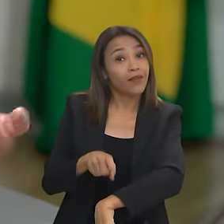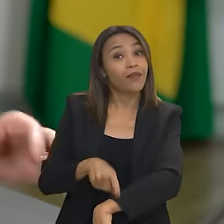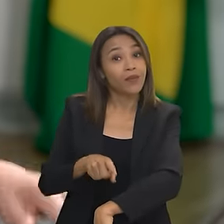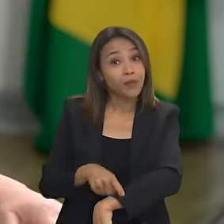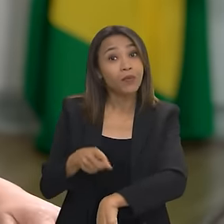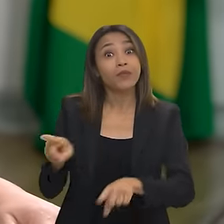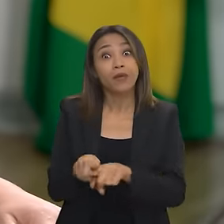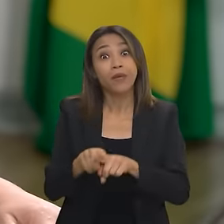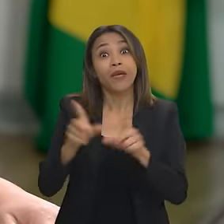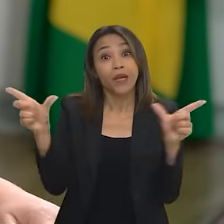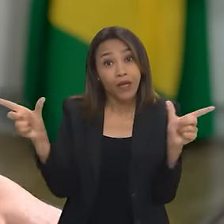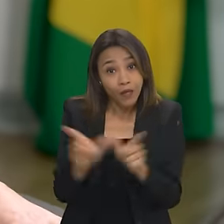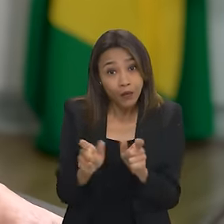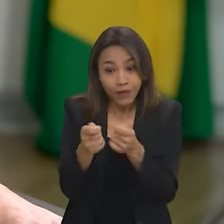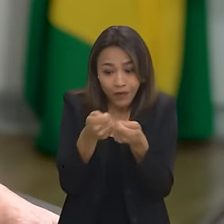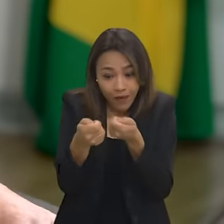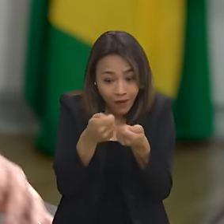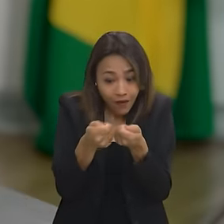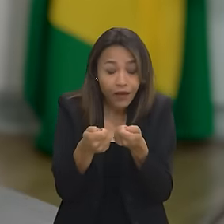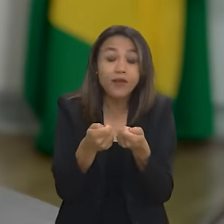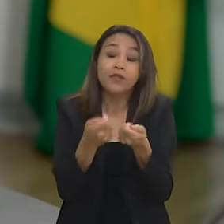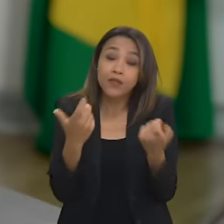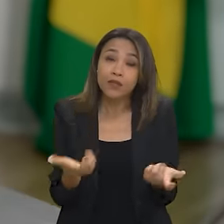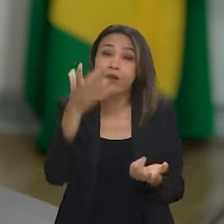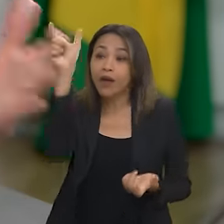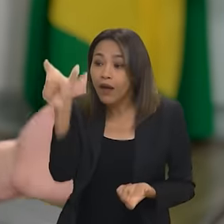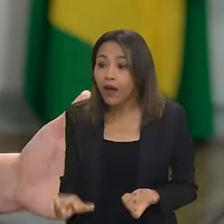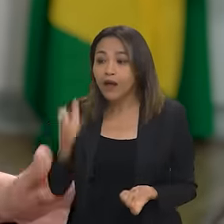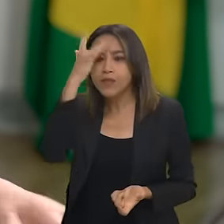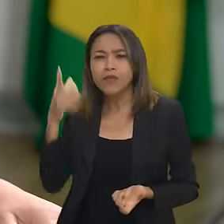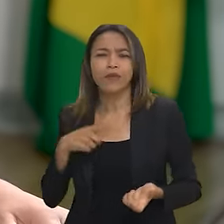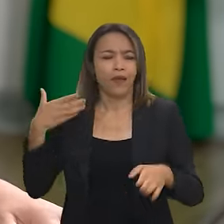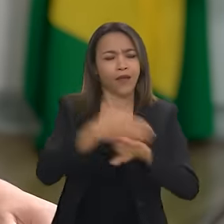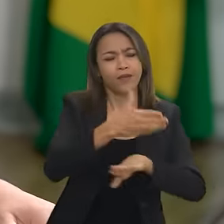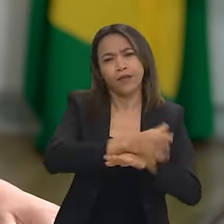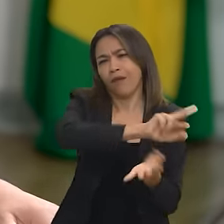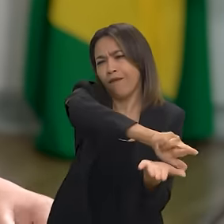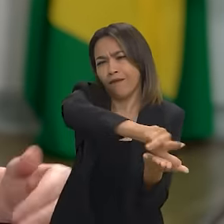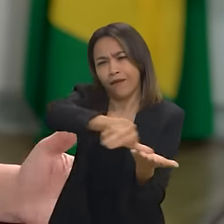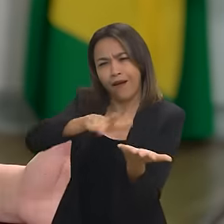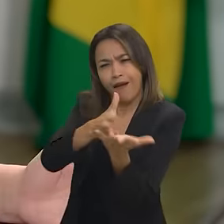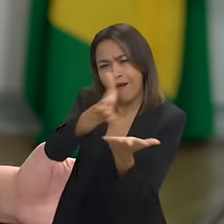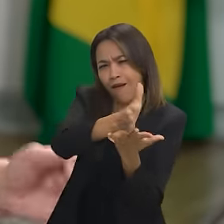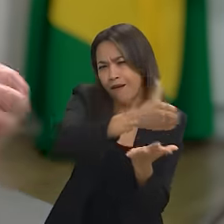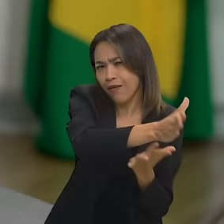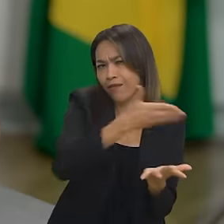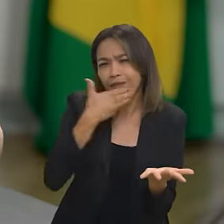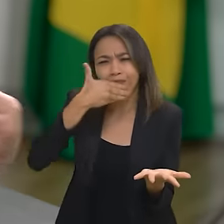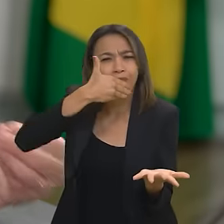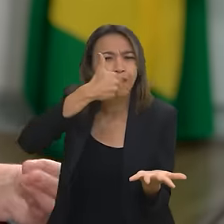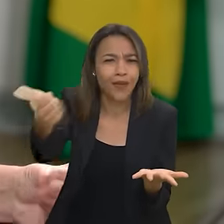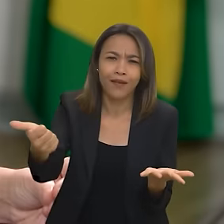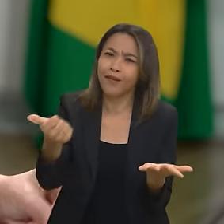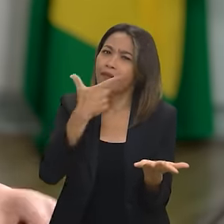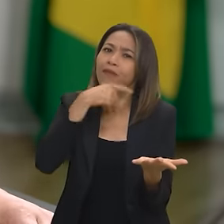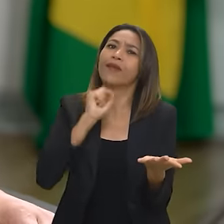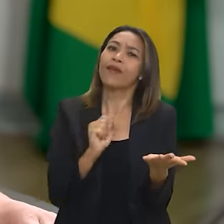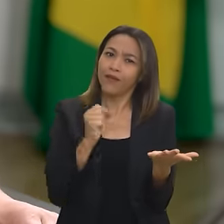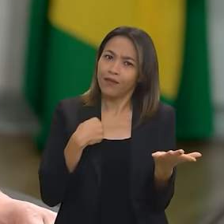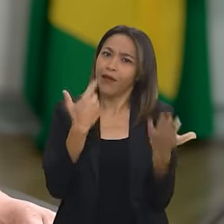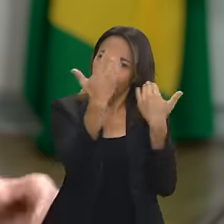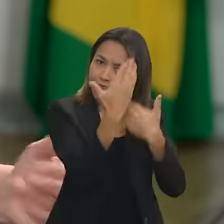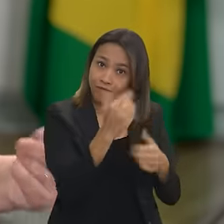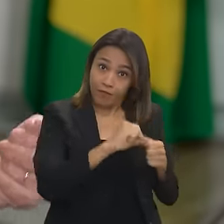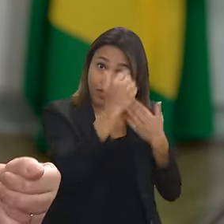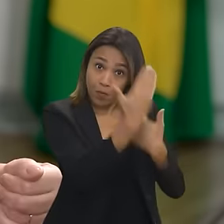gasto realmente para a pessoa. Então, com isso, ela pode ter acesso a vários concursos, vai melhorar um pouco para as pessoas que estão prestando.